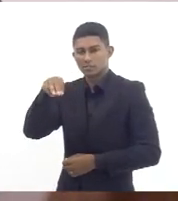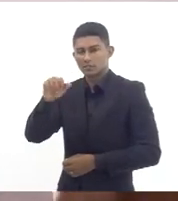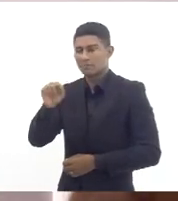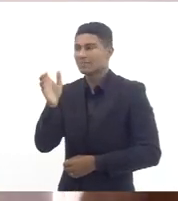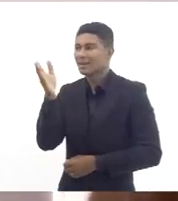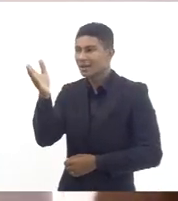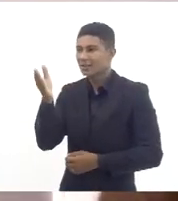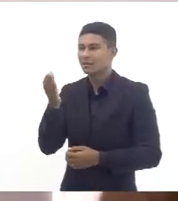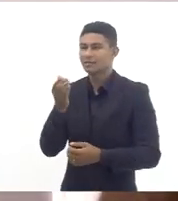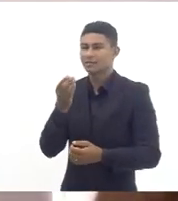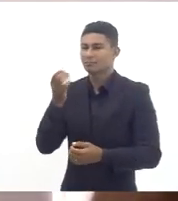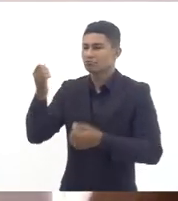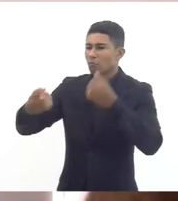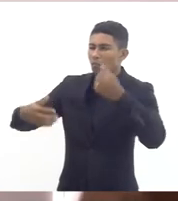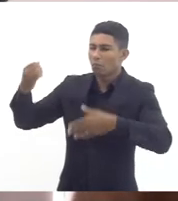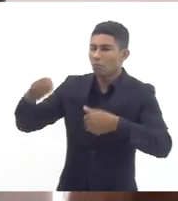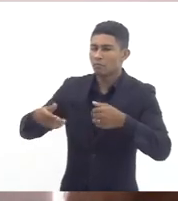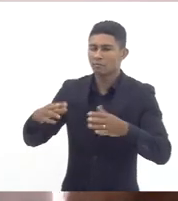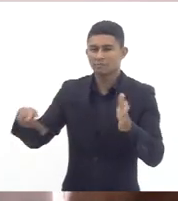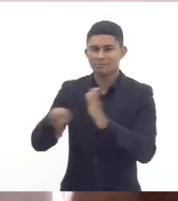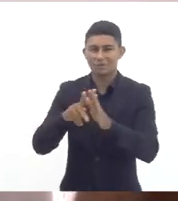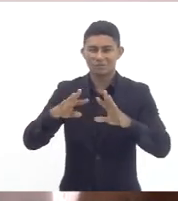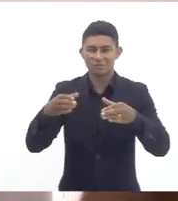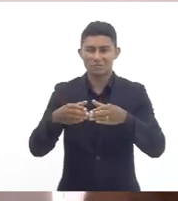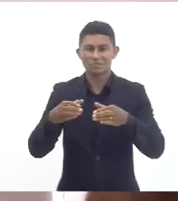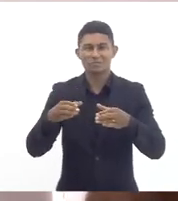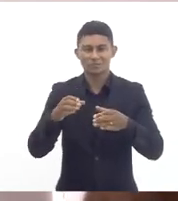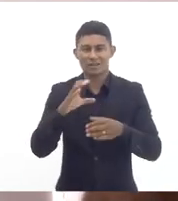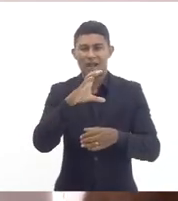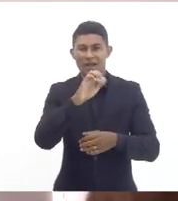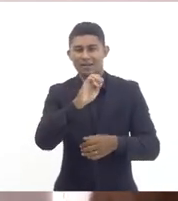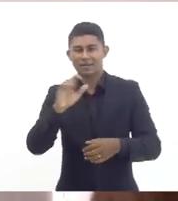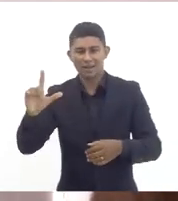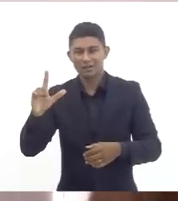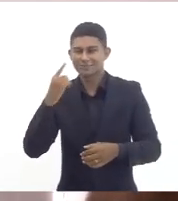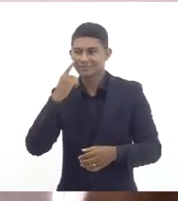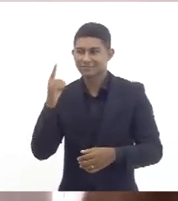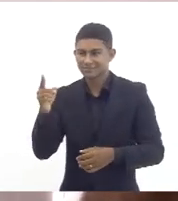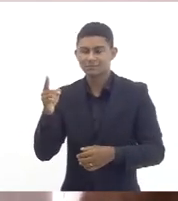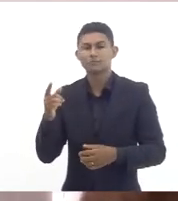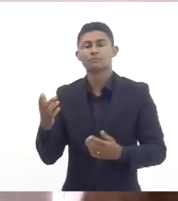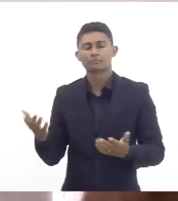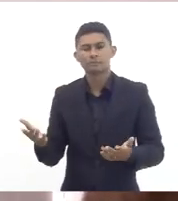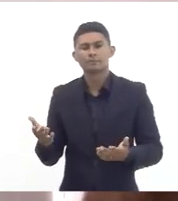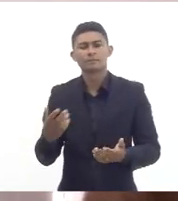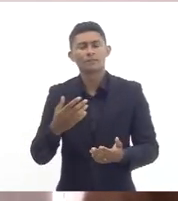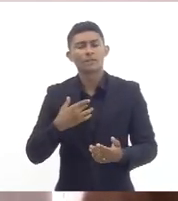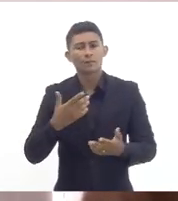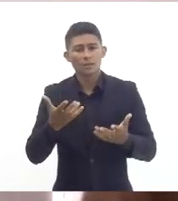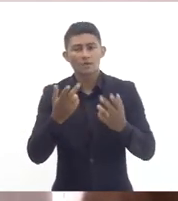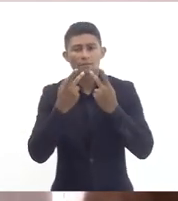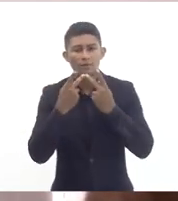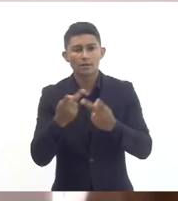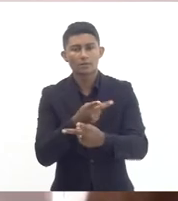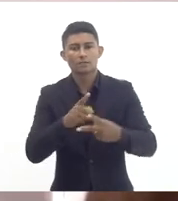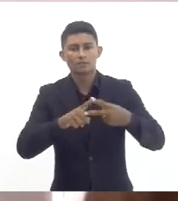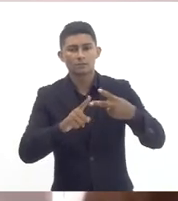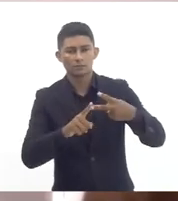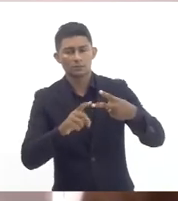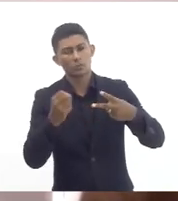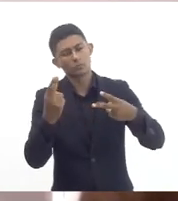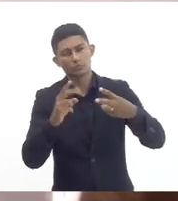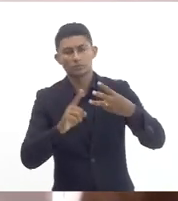falando pelo Cauê Educação olha eu queria chamar atenção para dois ou três aspectos que me parecem